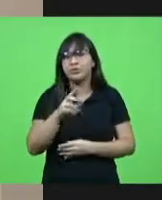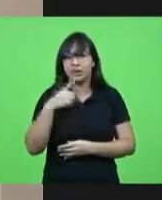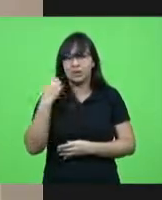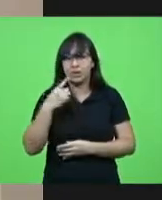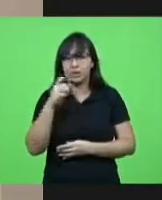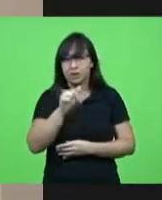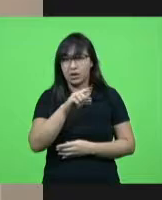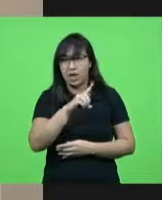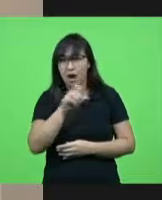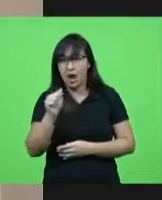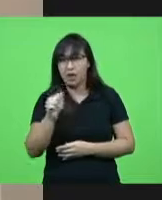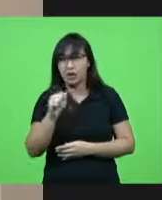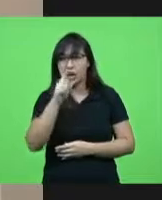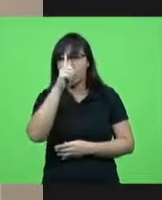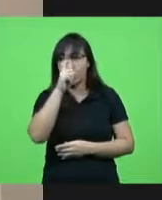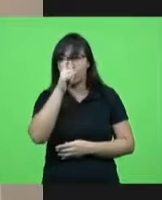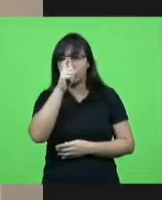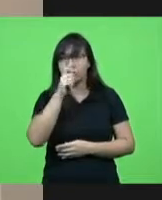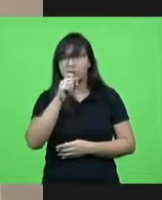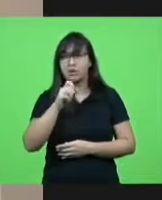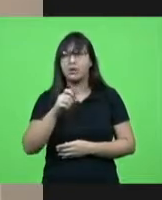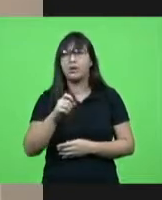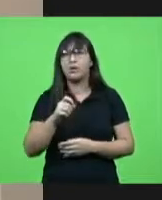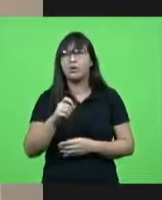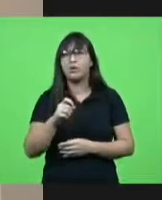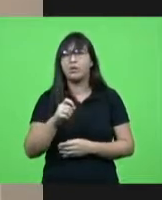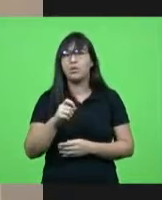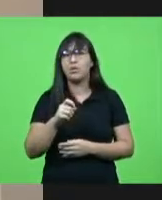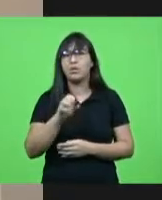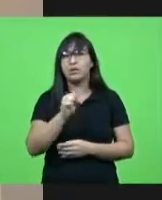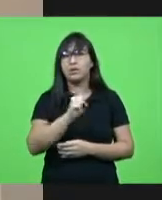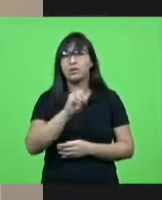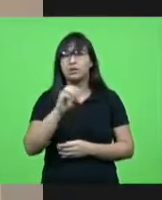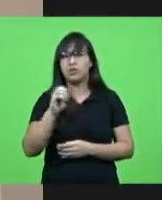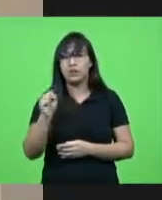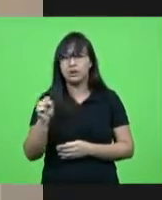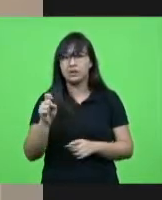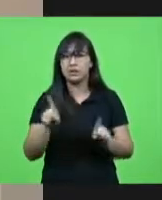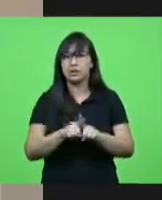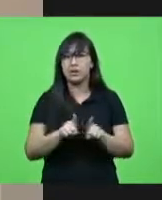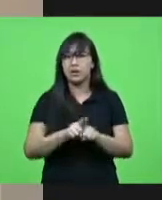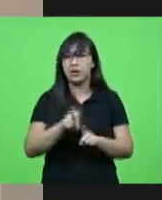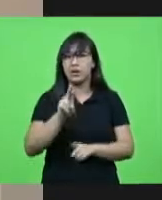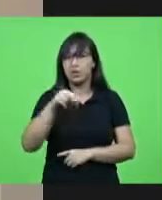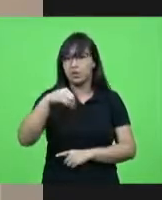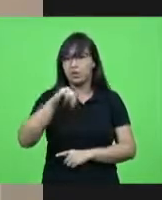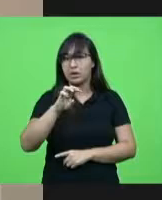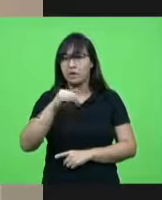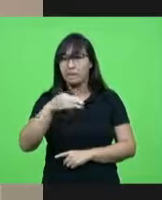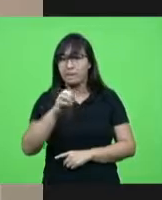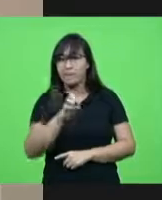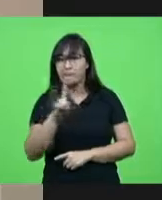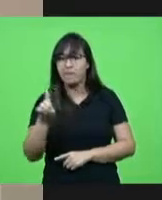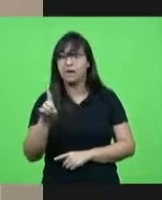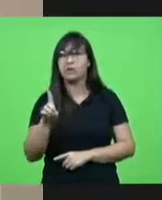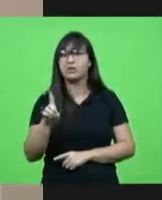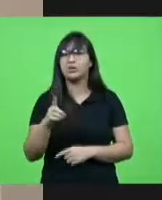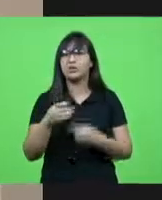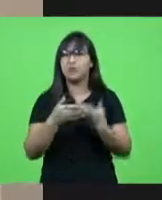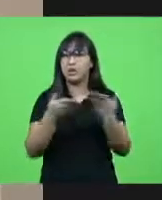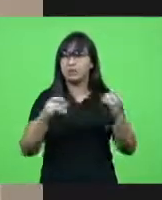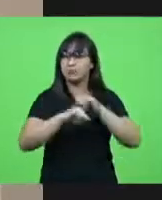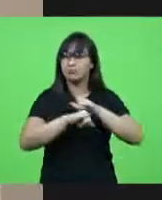já antes hospital SOS Card a Unimed o Bahia Sul o Caridade anunciando